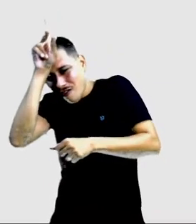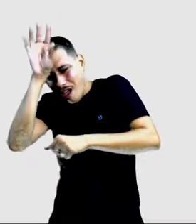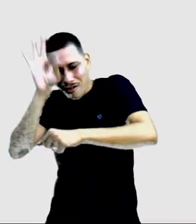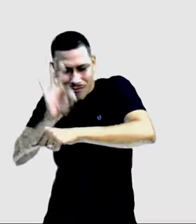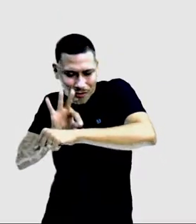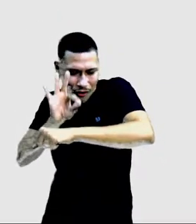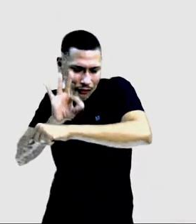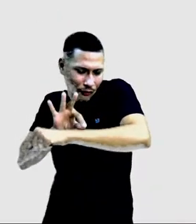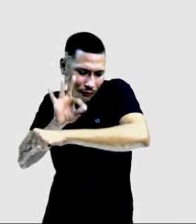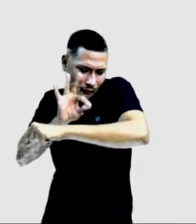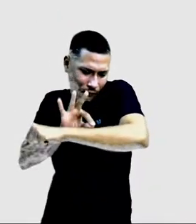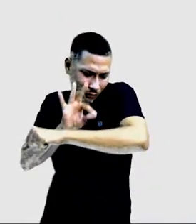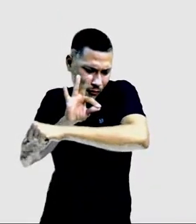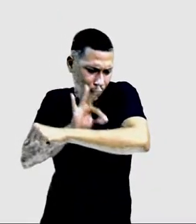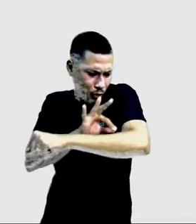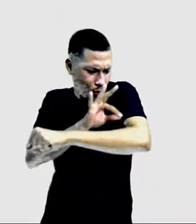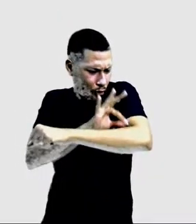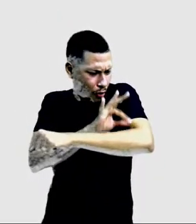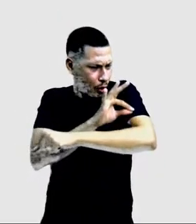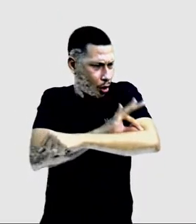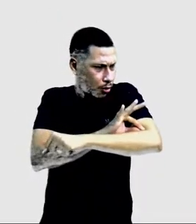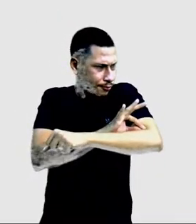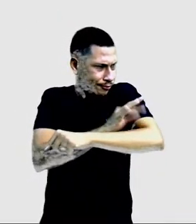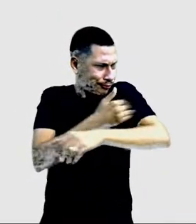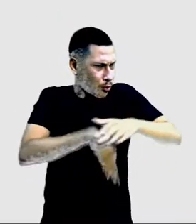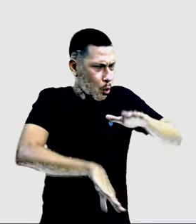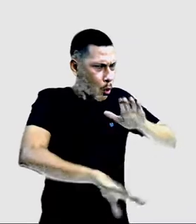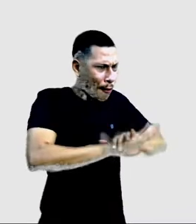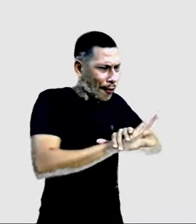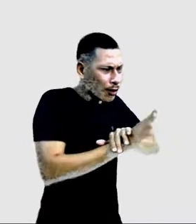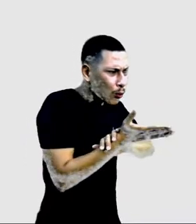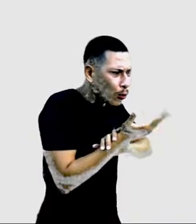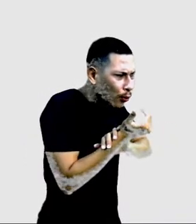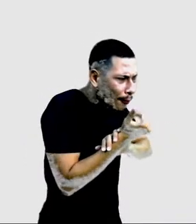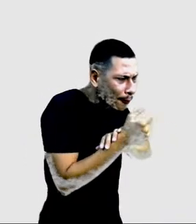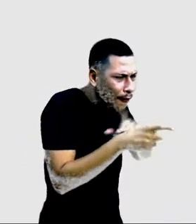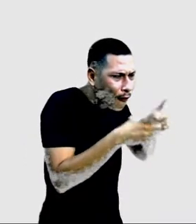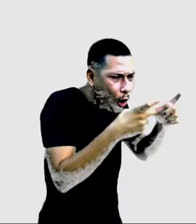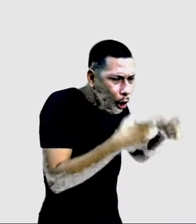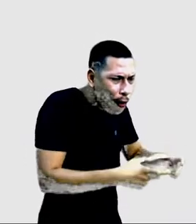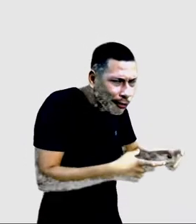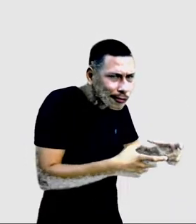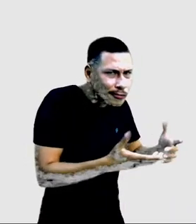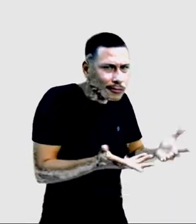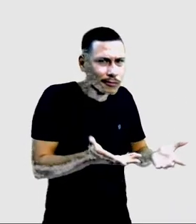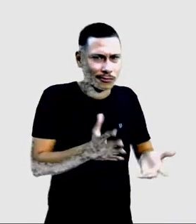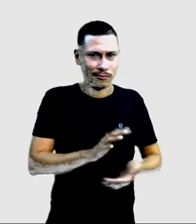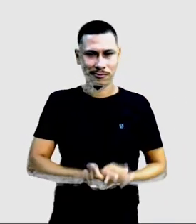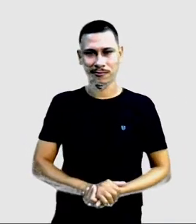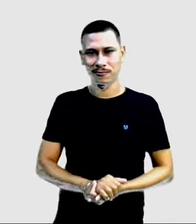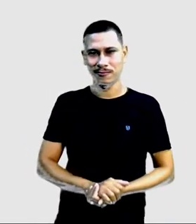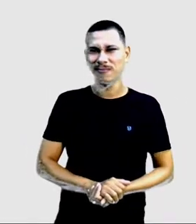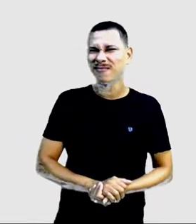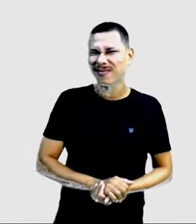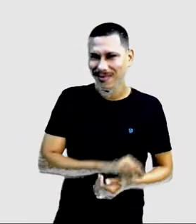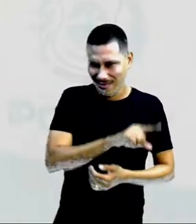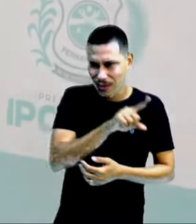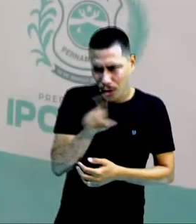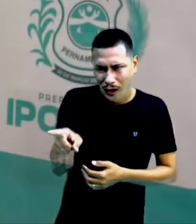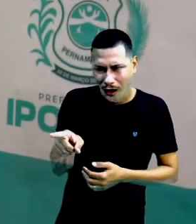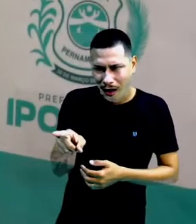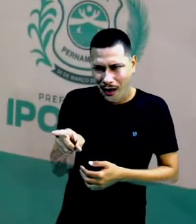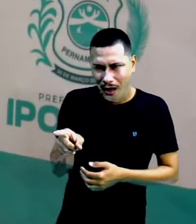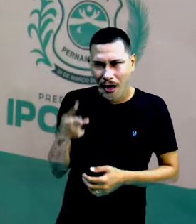Onde guardam tantas coisas? Onde fica esse lugar? Hum, alguém já